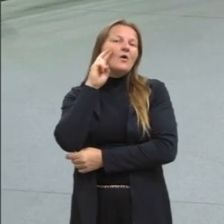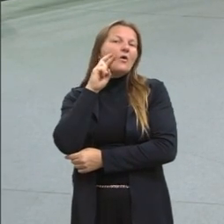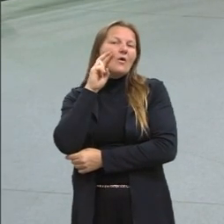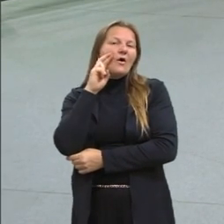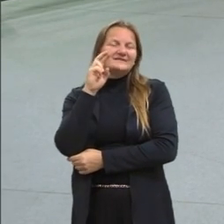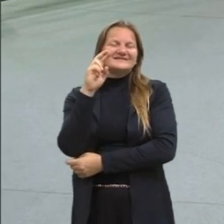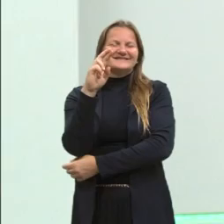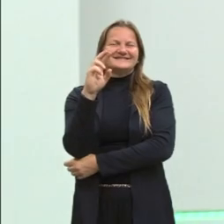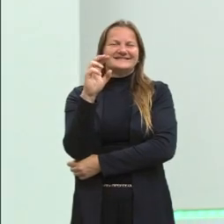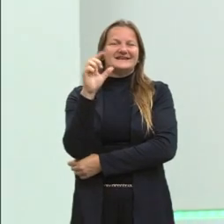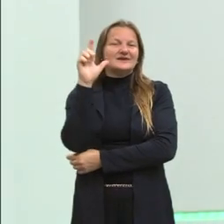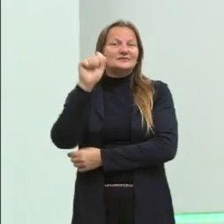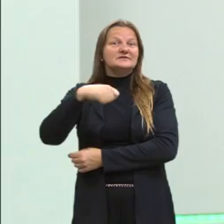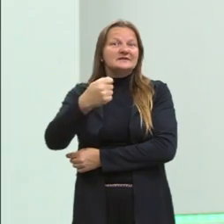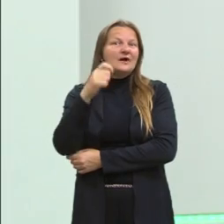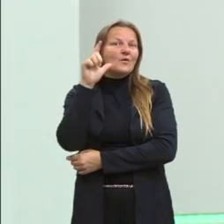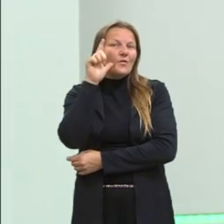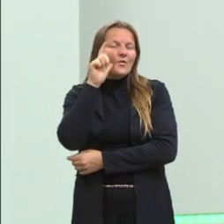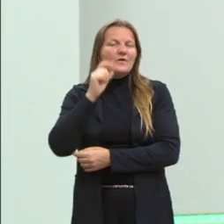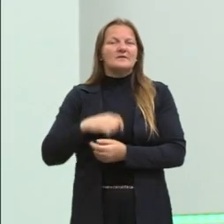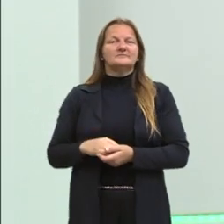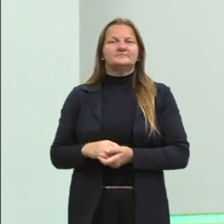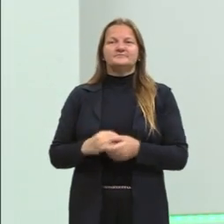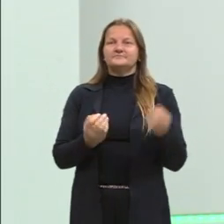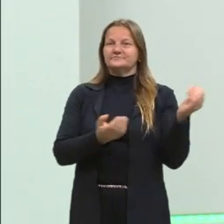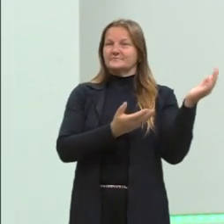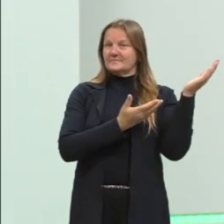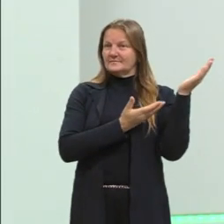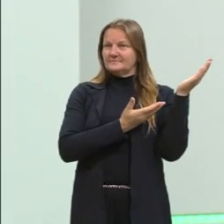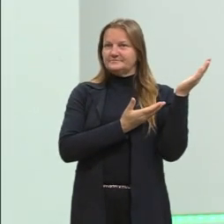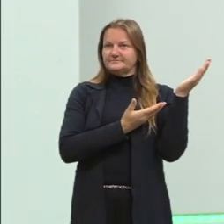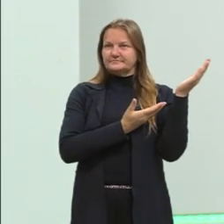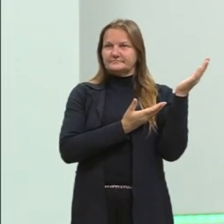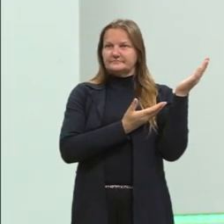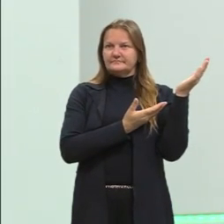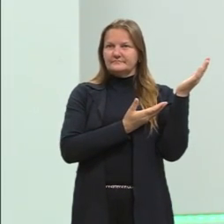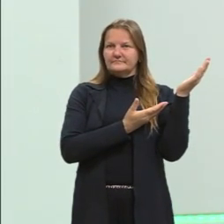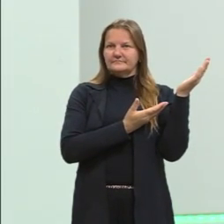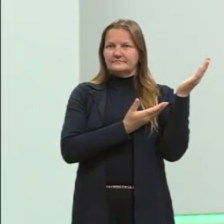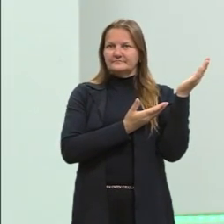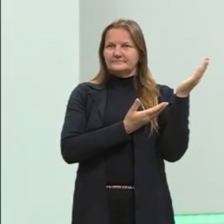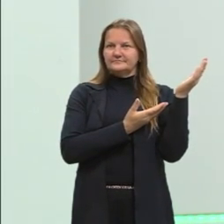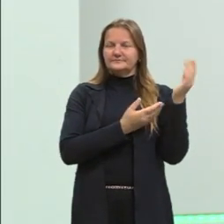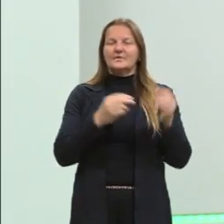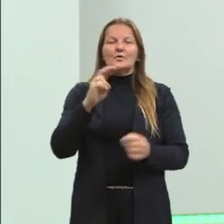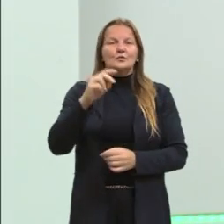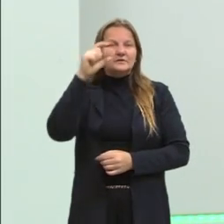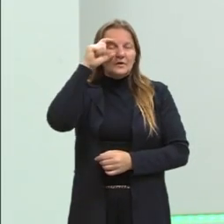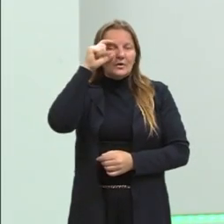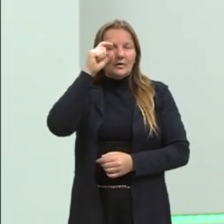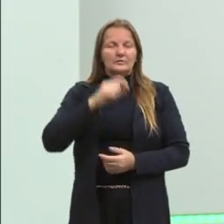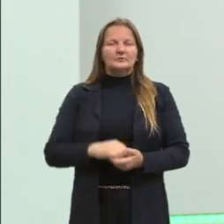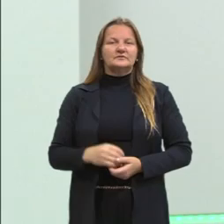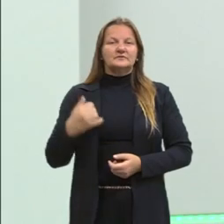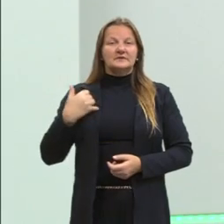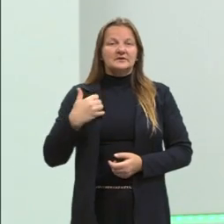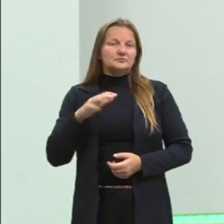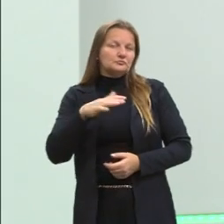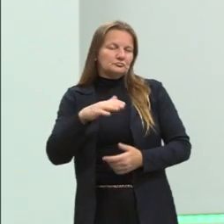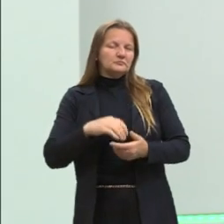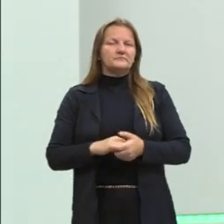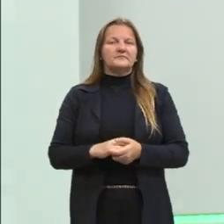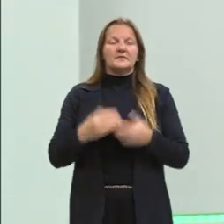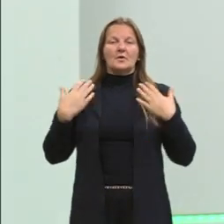Lúcia, sou uma pessoa de meia idade, estou usando roupas claras, eu uso óculos e vamos conversar sobre essa geração, é